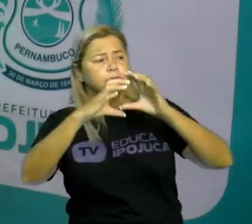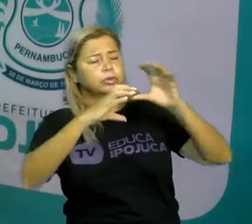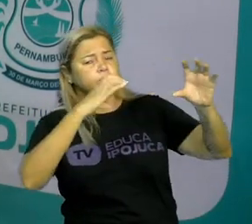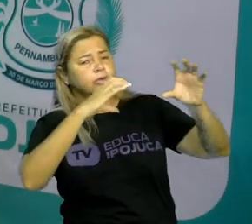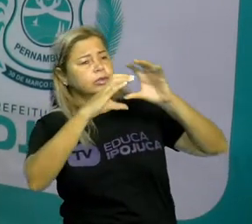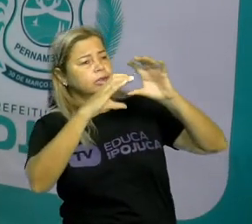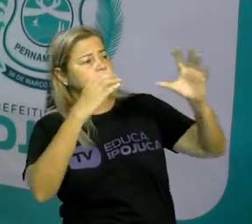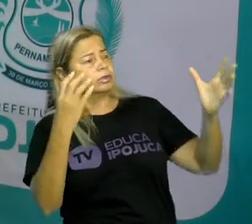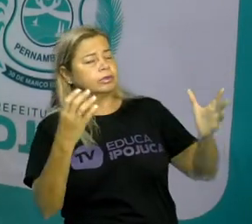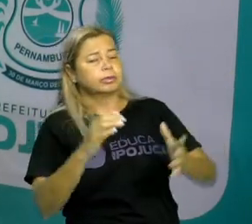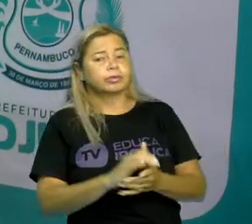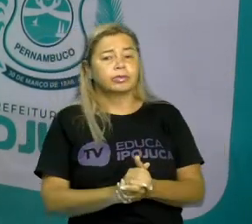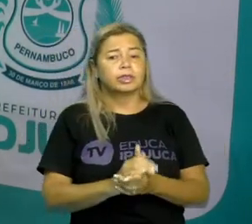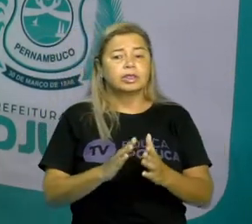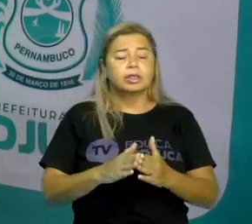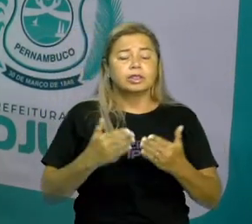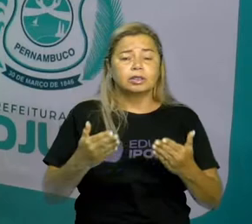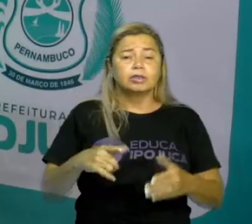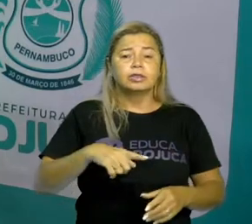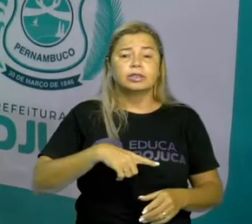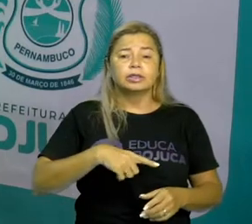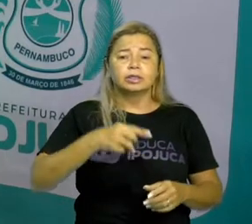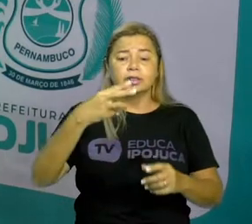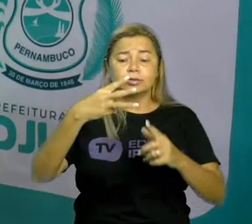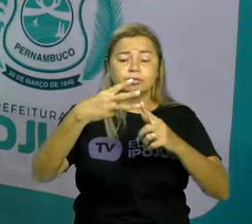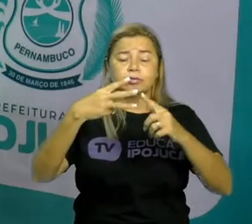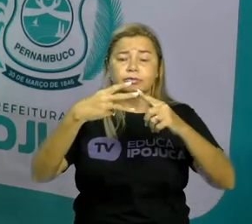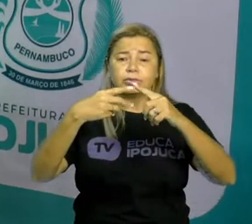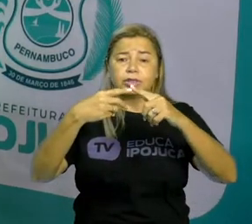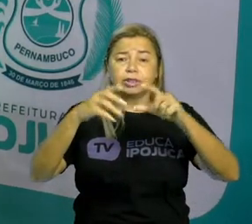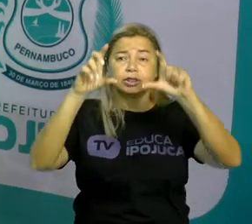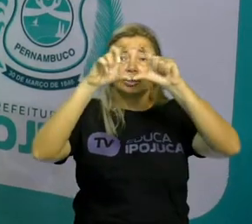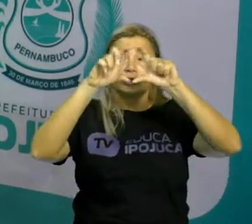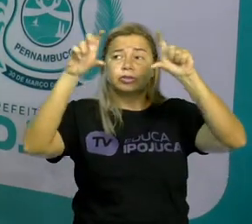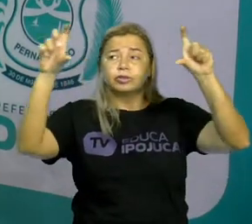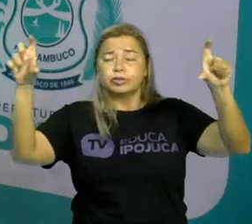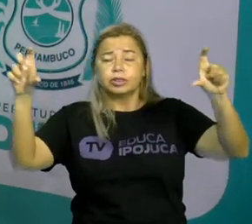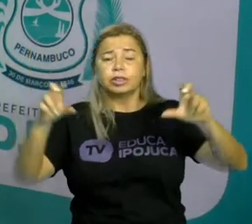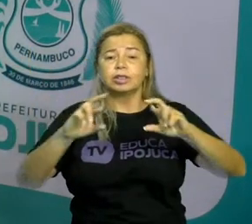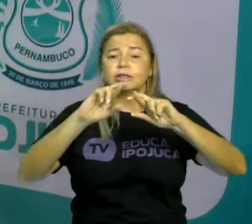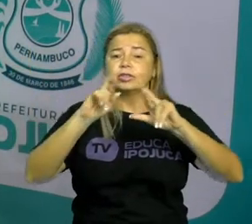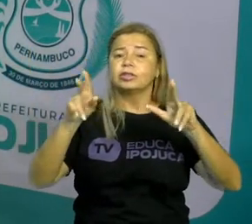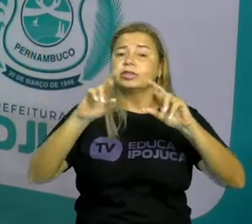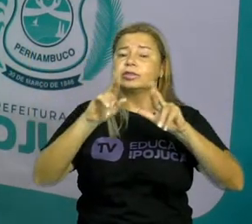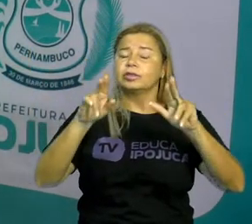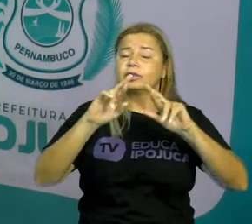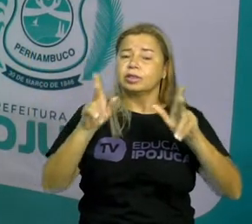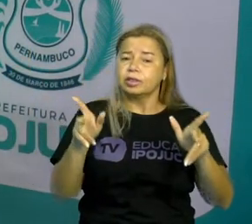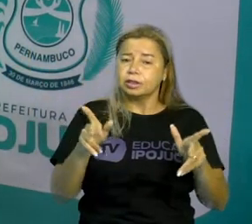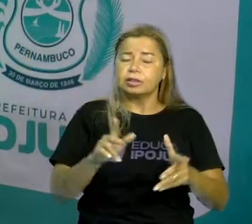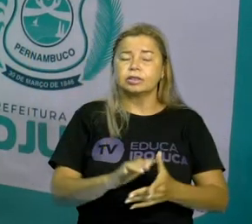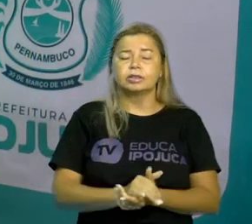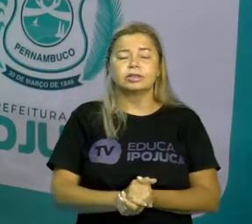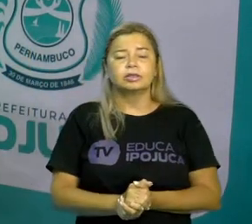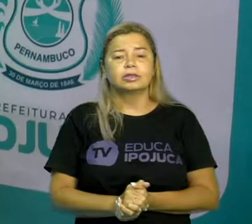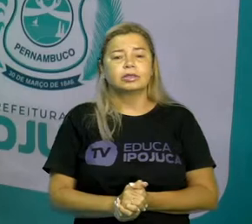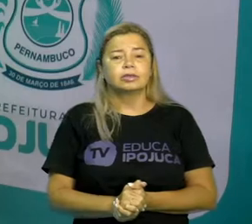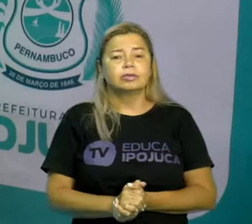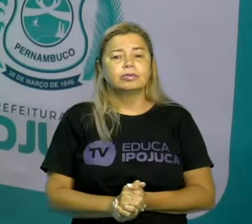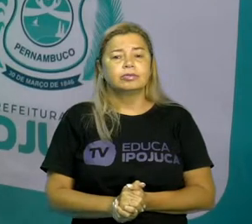diferentes Tudo sobre pretérito Pretérito mais que perfeito Futuro do presente E futuro do pretérito